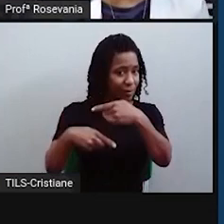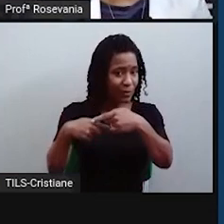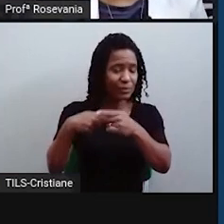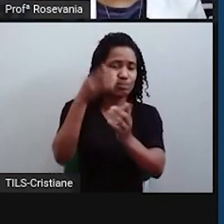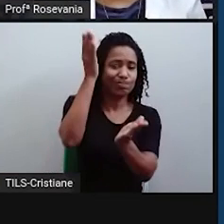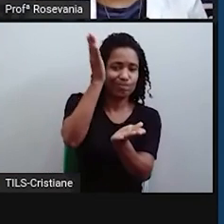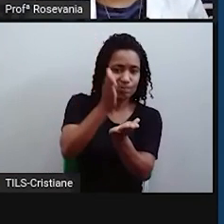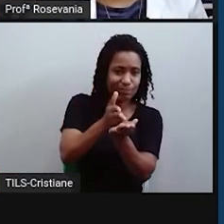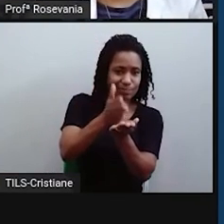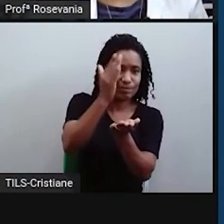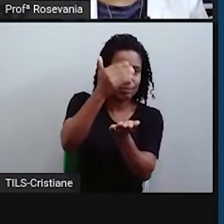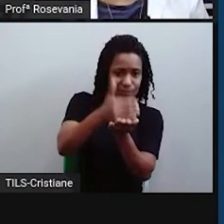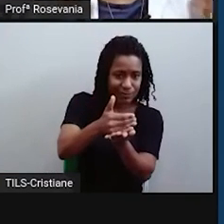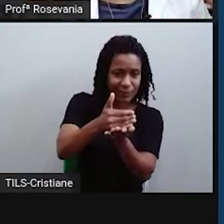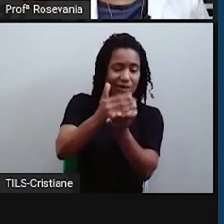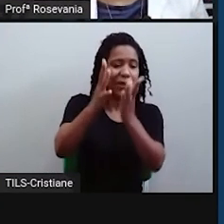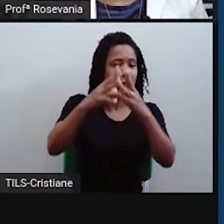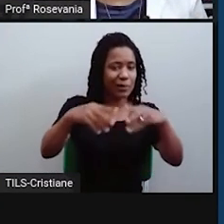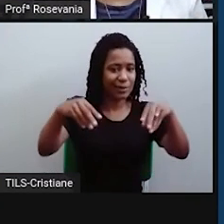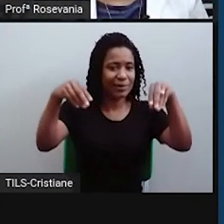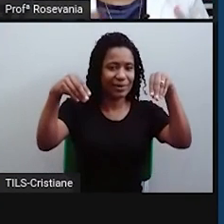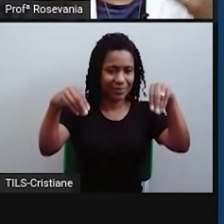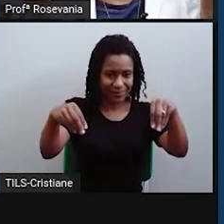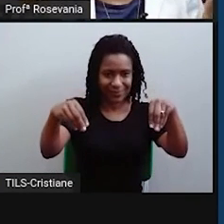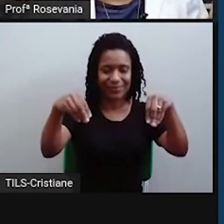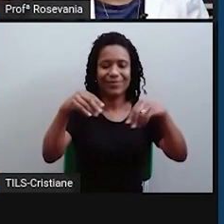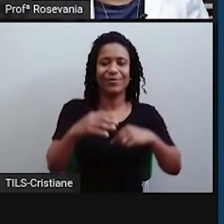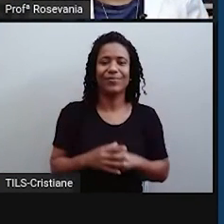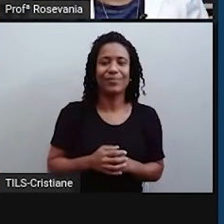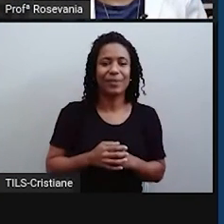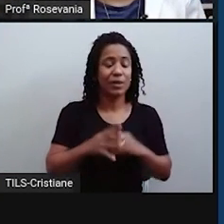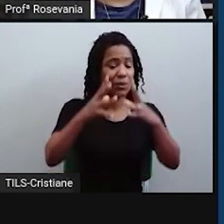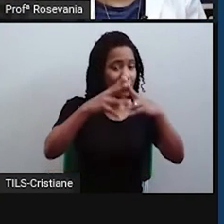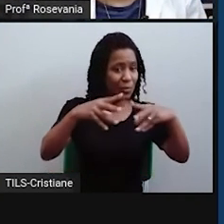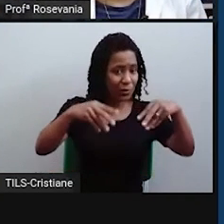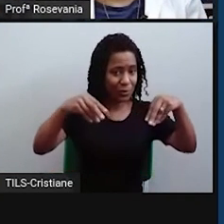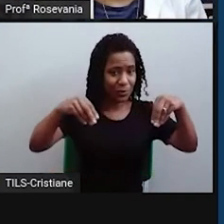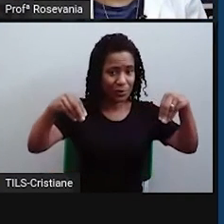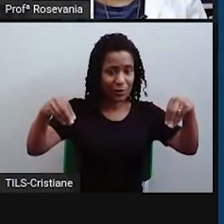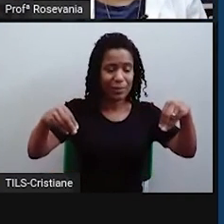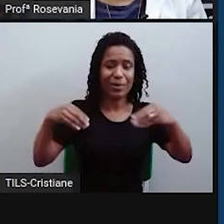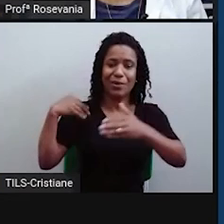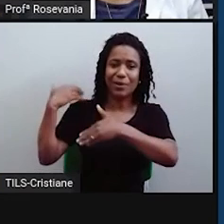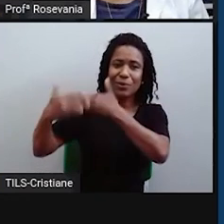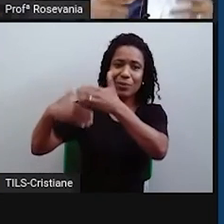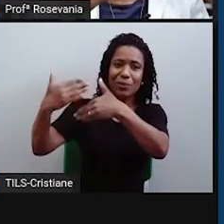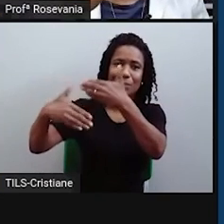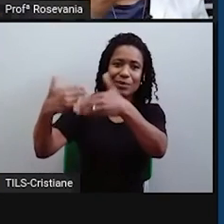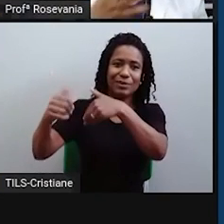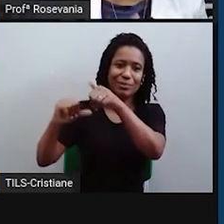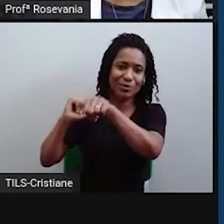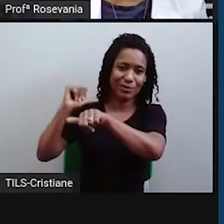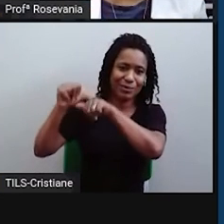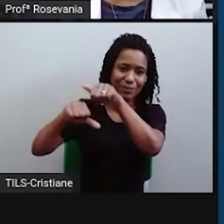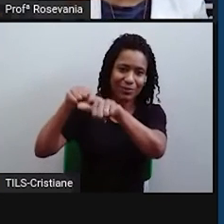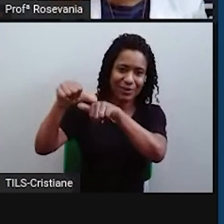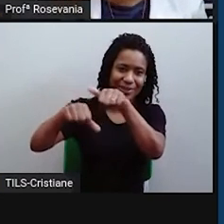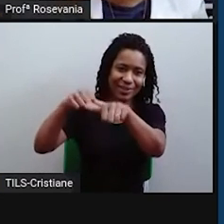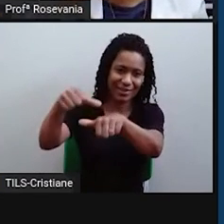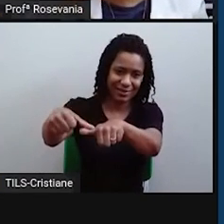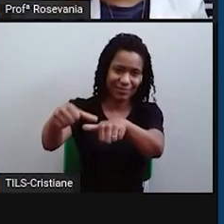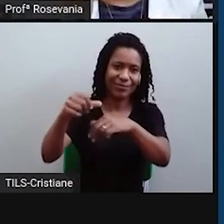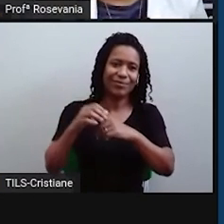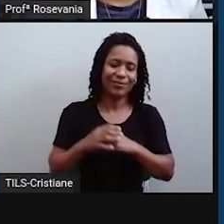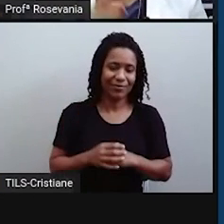aumentou esse território e esse território veio chegando às configurações que nós estávamos, que veio aumentando no